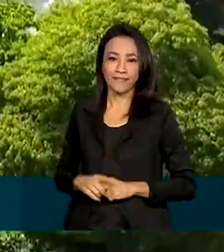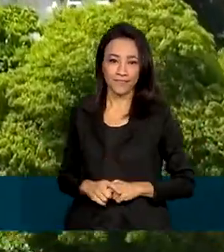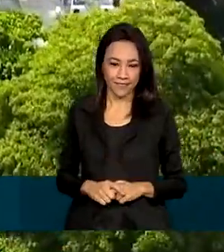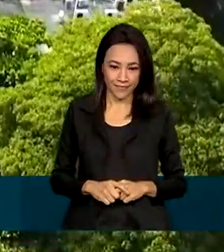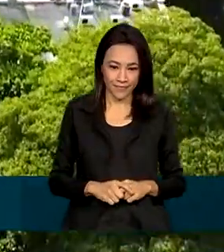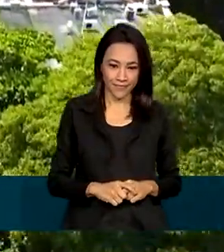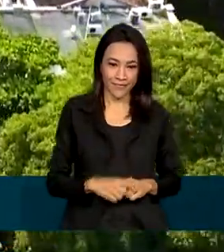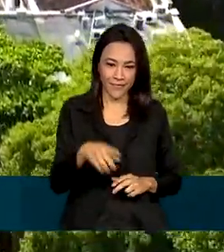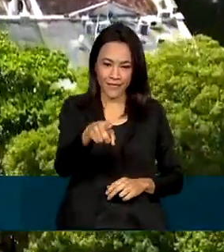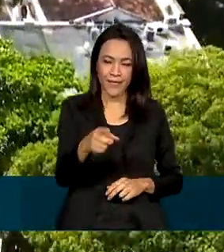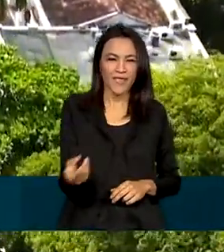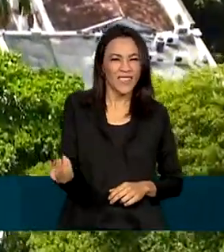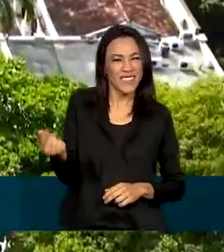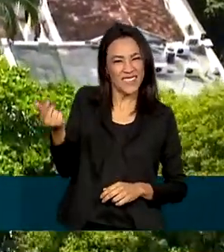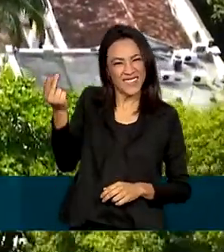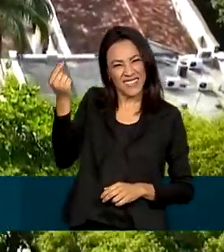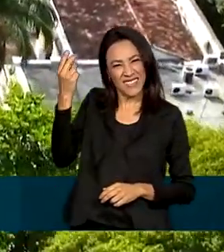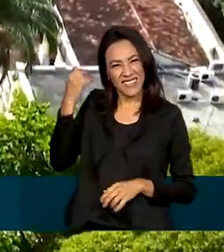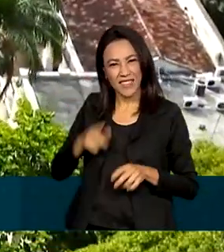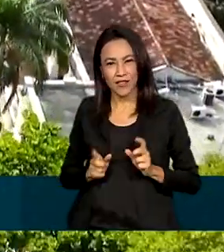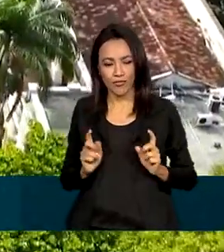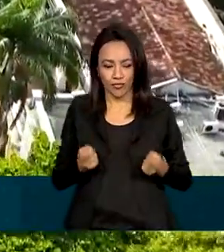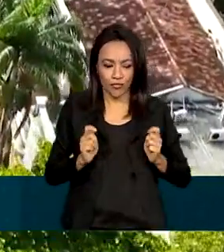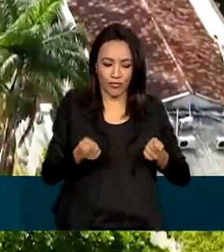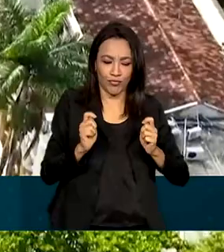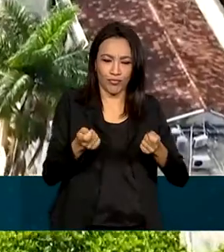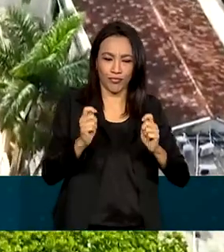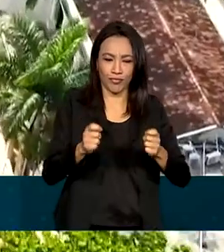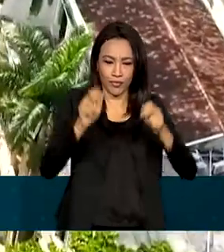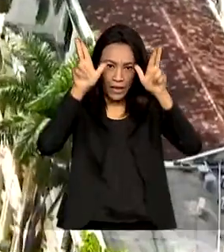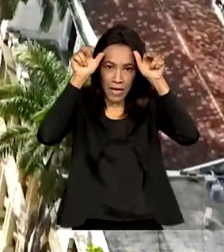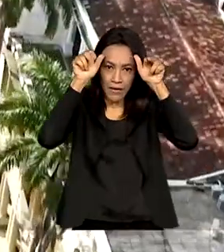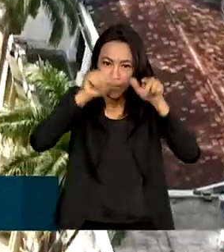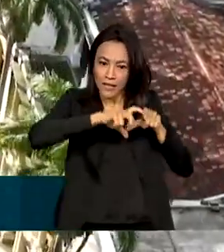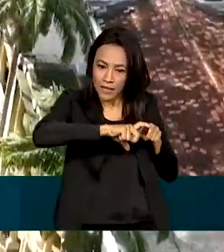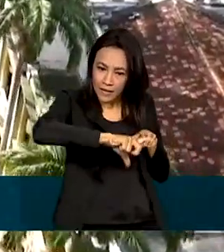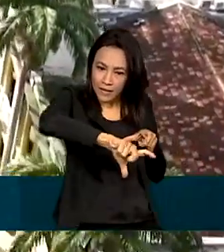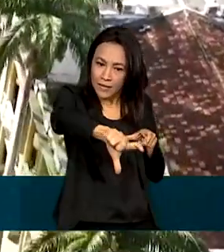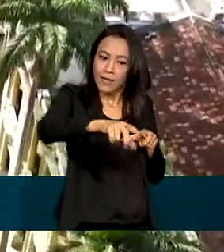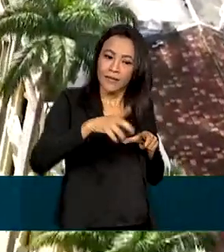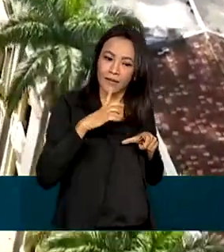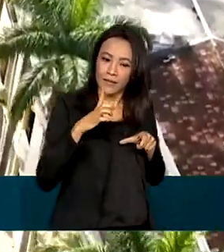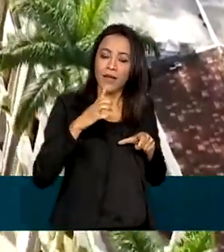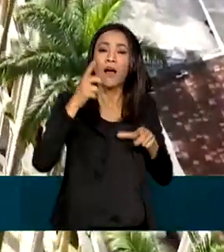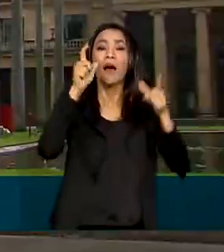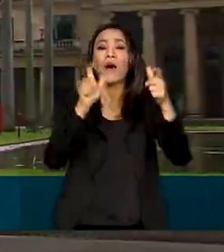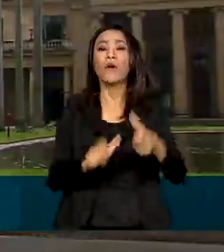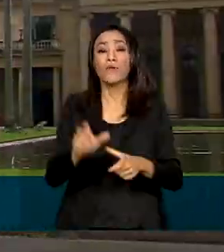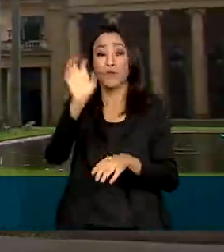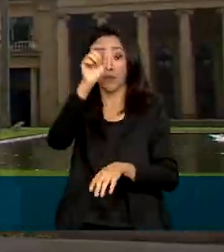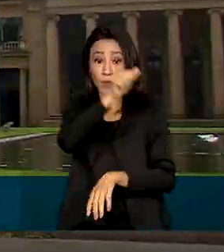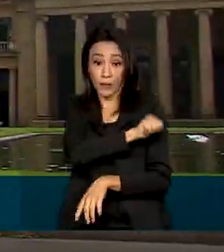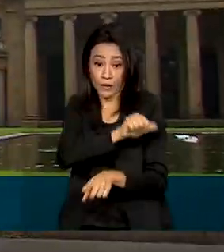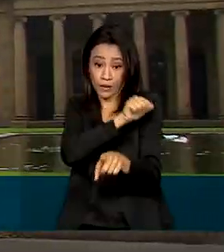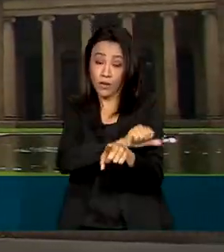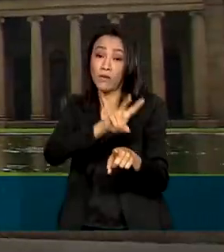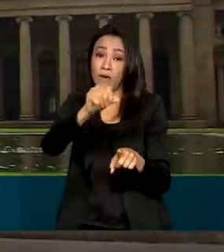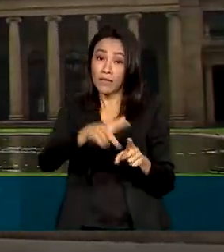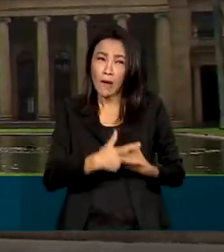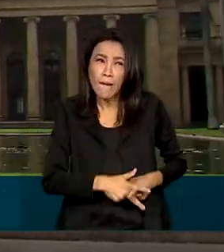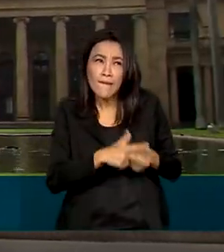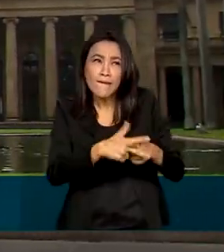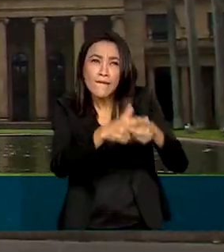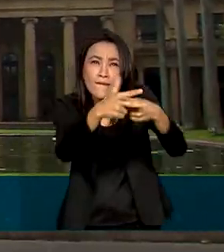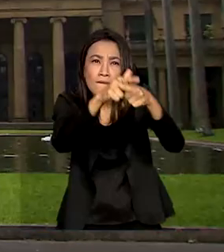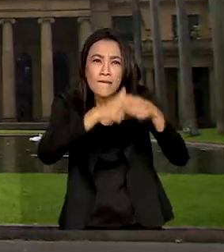Local onde as antigas carruagens eram abrigadas, a Ala de Cavalarissas do Palácio Itamaraty, no Rio de Janeiro, será revitalizada e